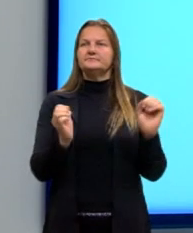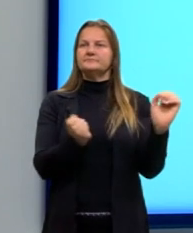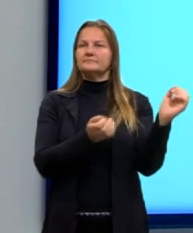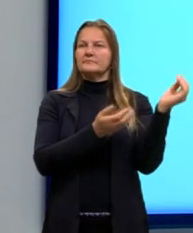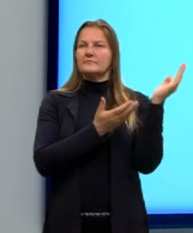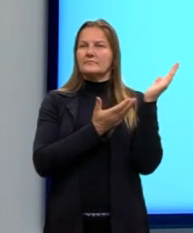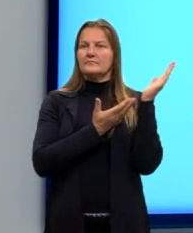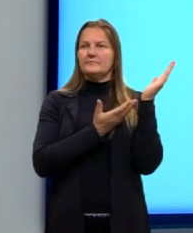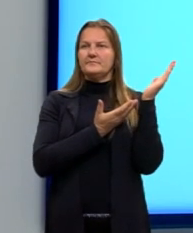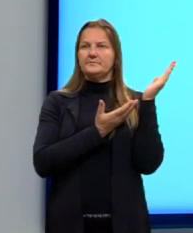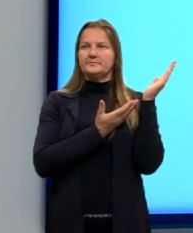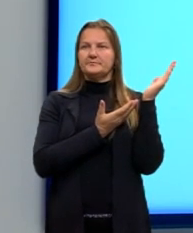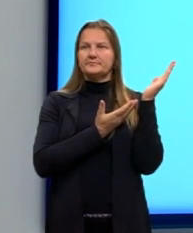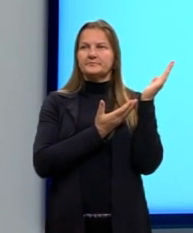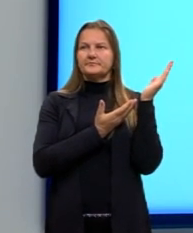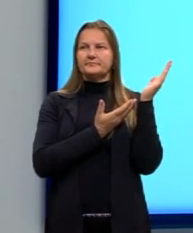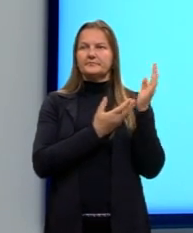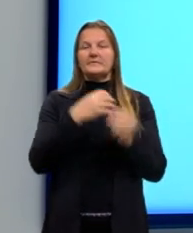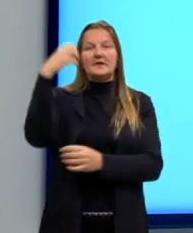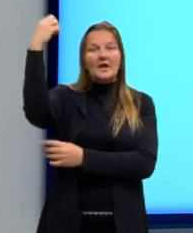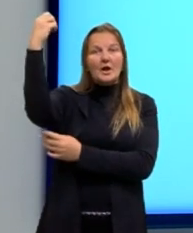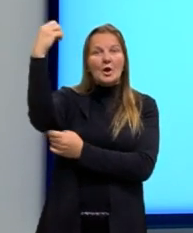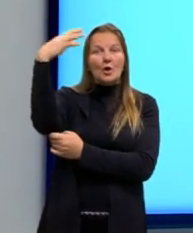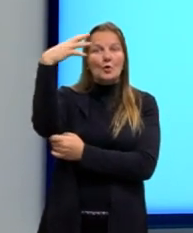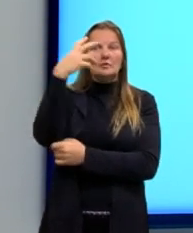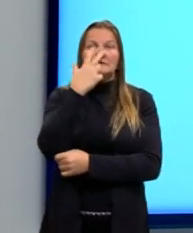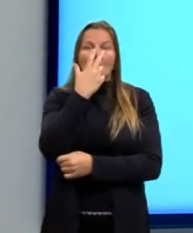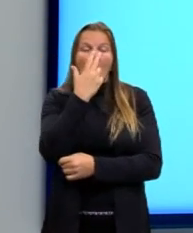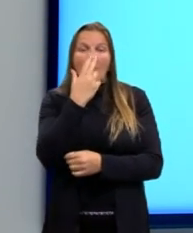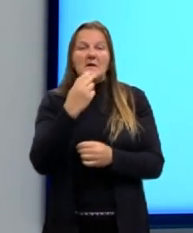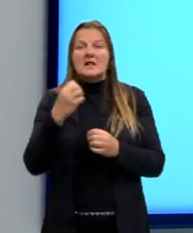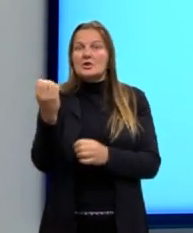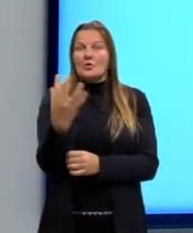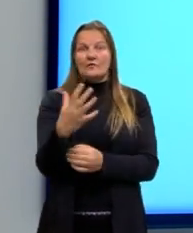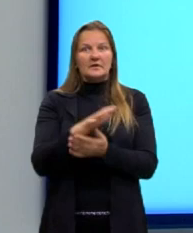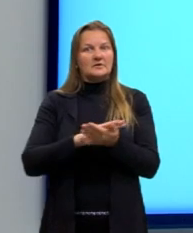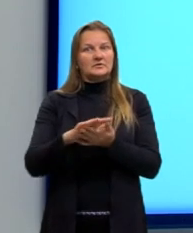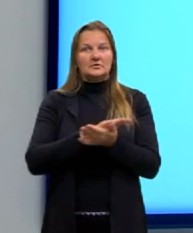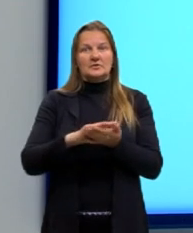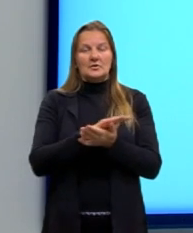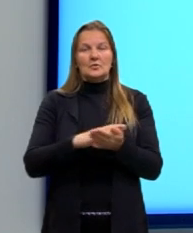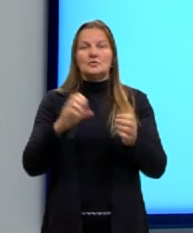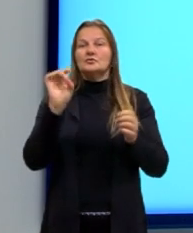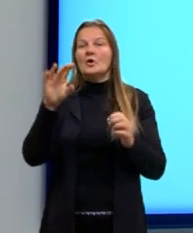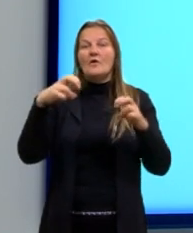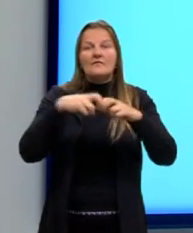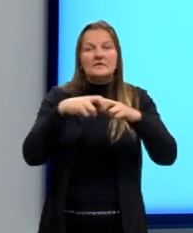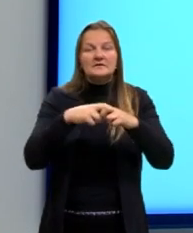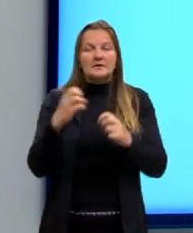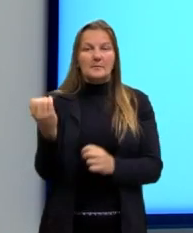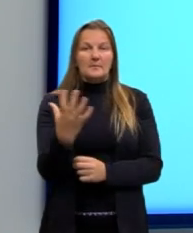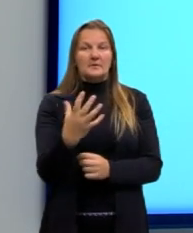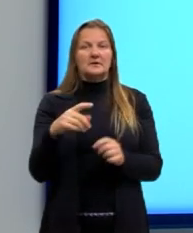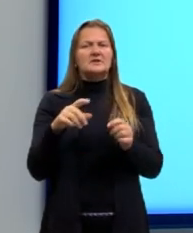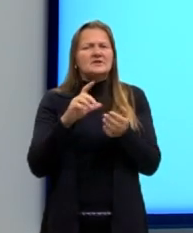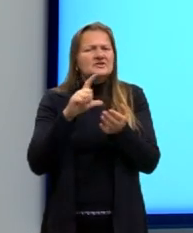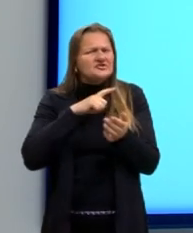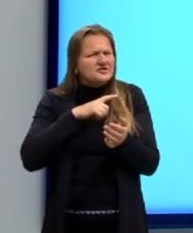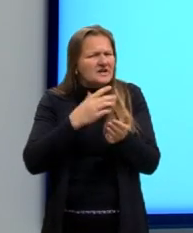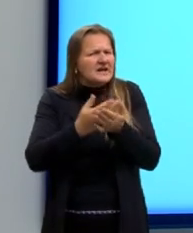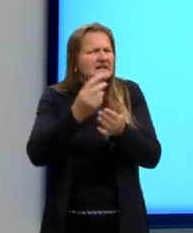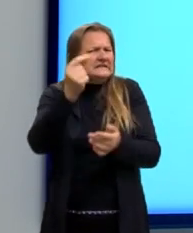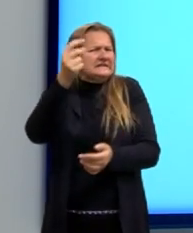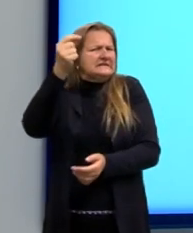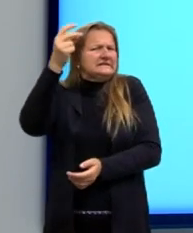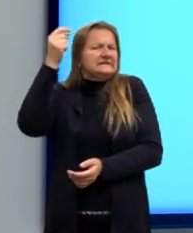Bom, porém, a luz como partícula não é algo novo somente da física moderna. Já existia, há muito tempo atrás,